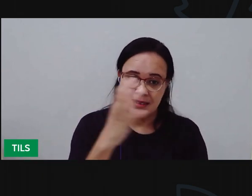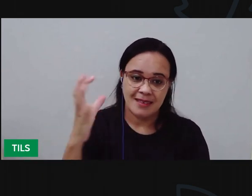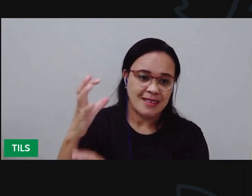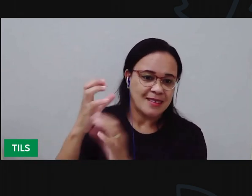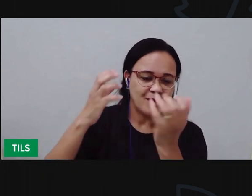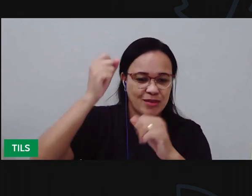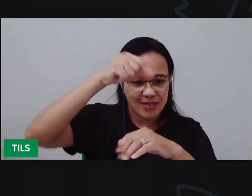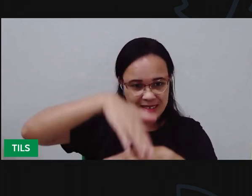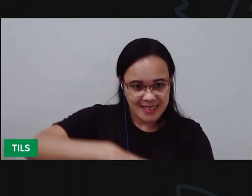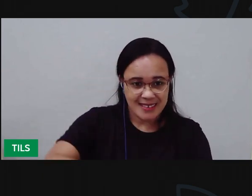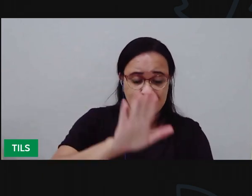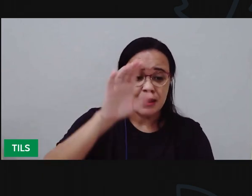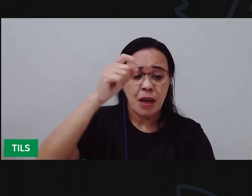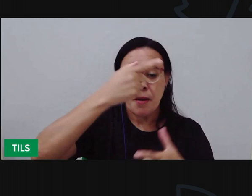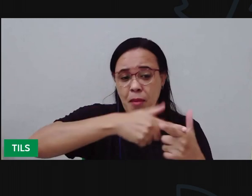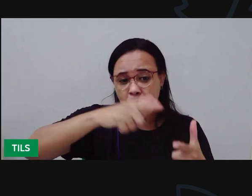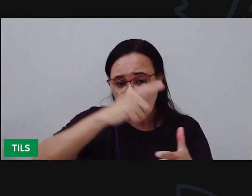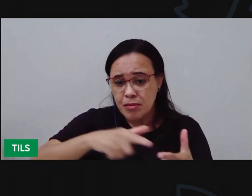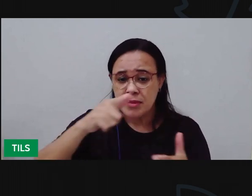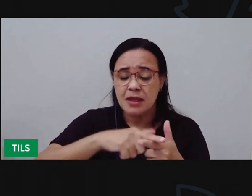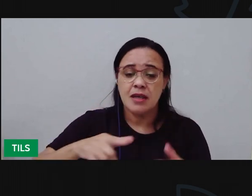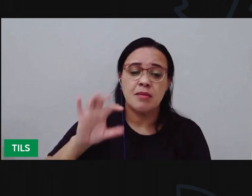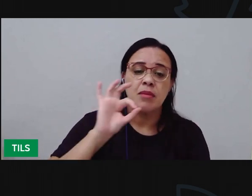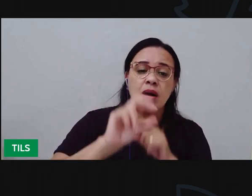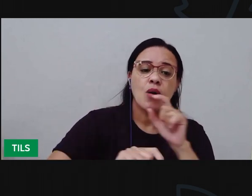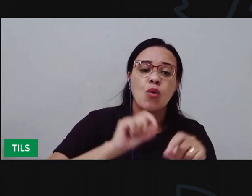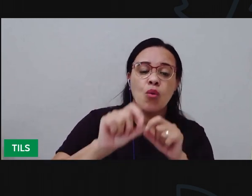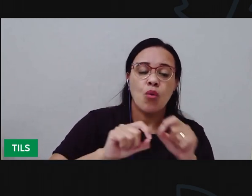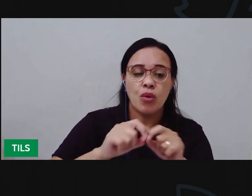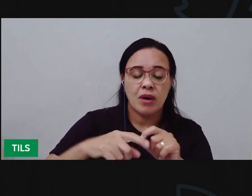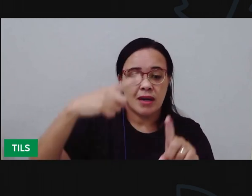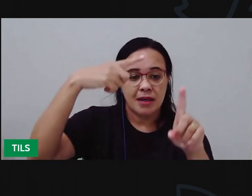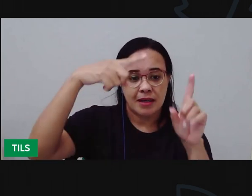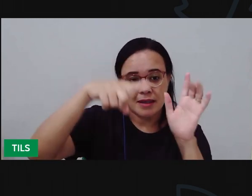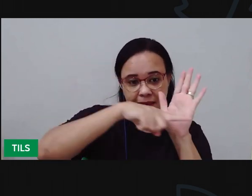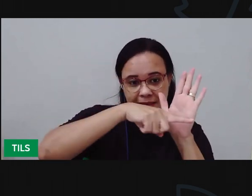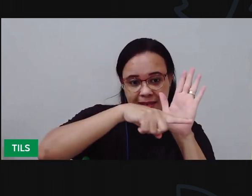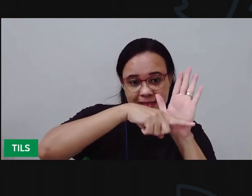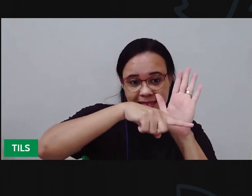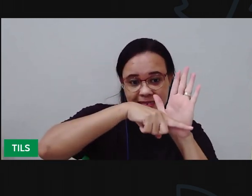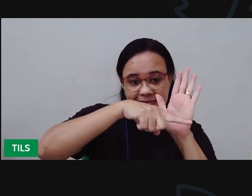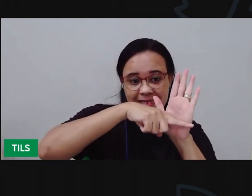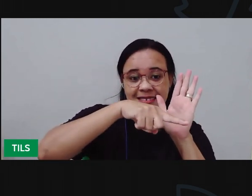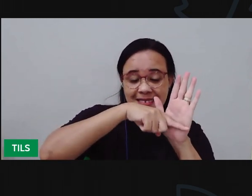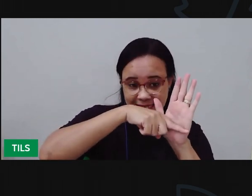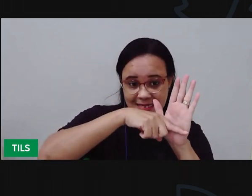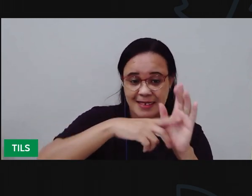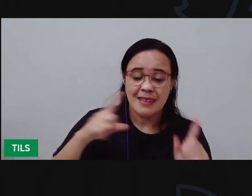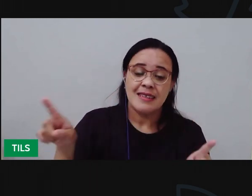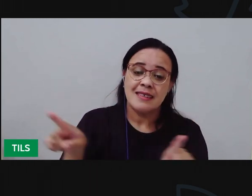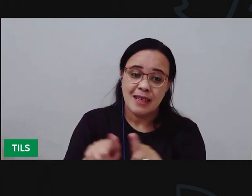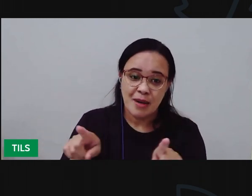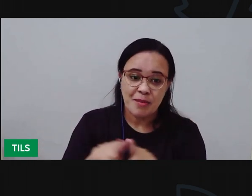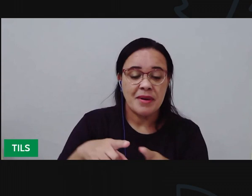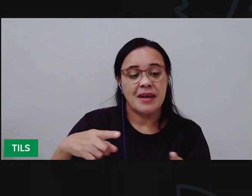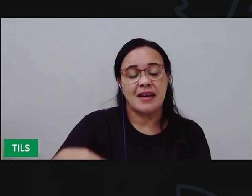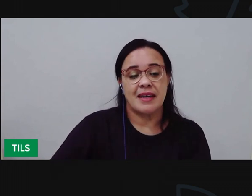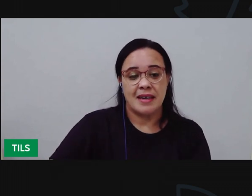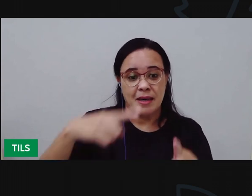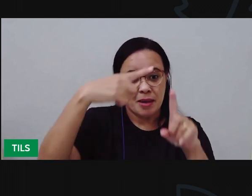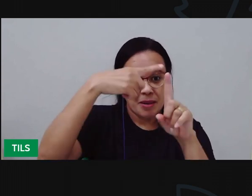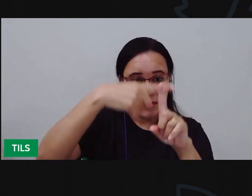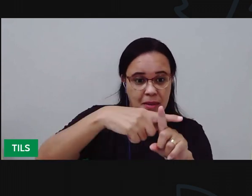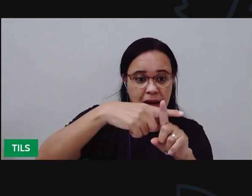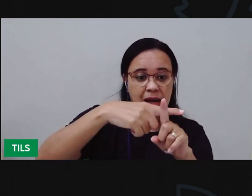a adição e também tivemos ali alguns envolvendo a subtração, que é diminuir.